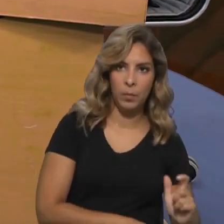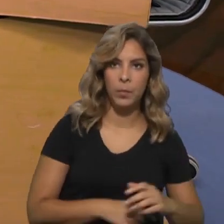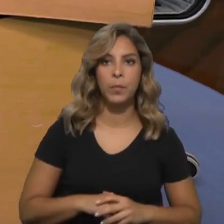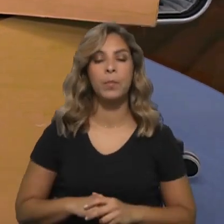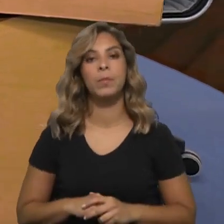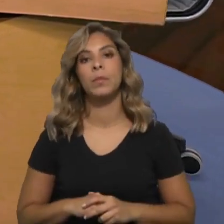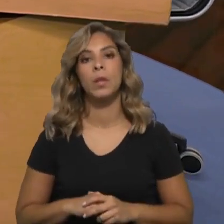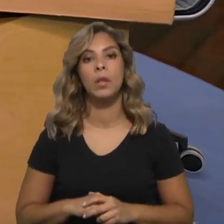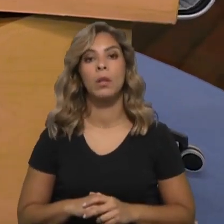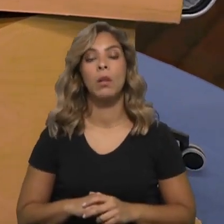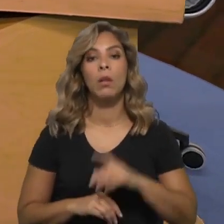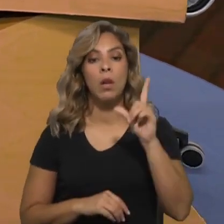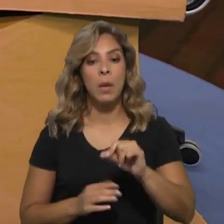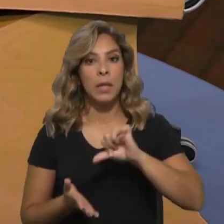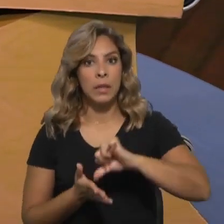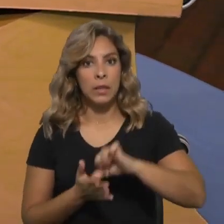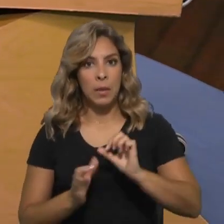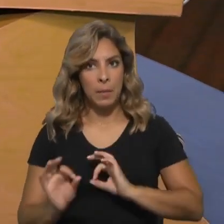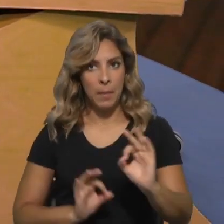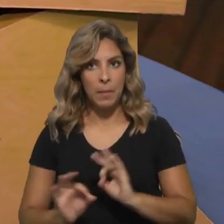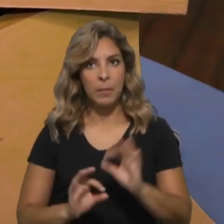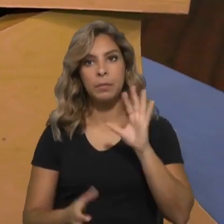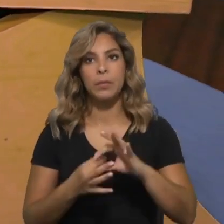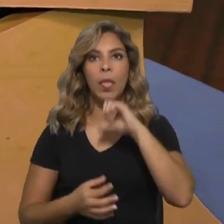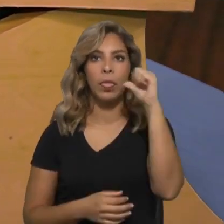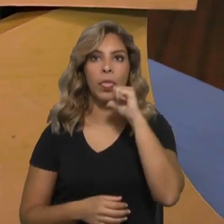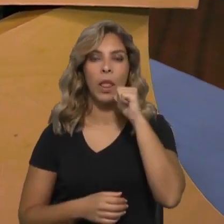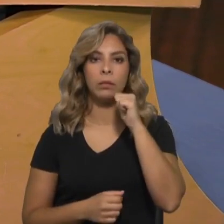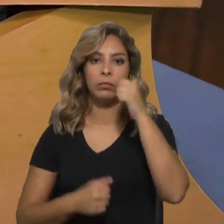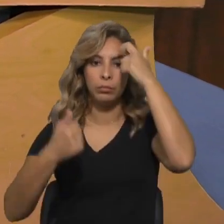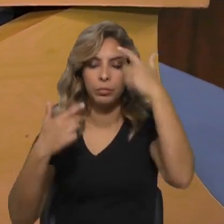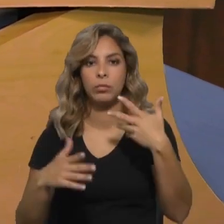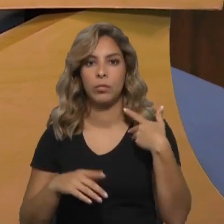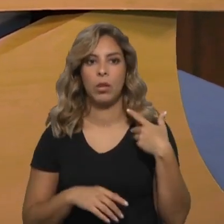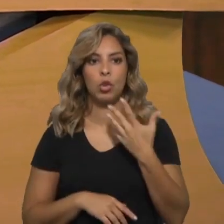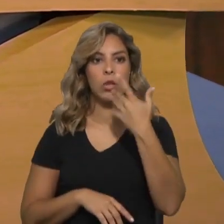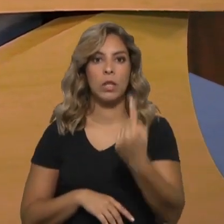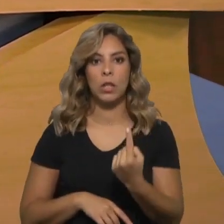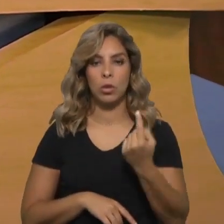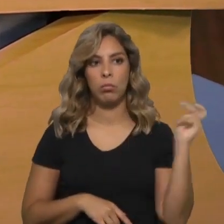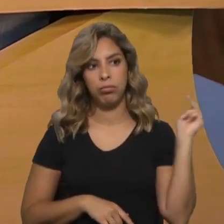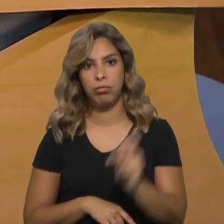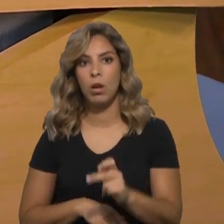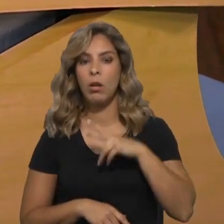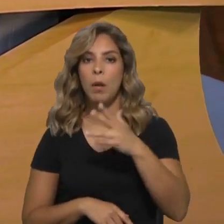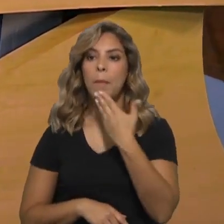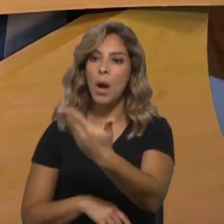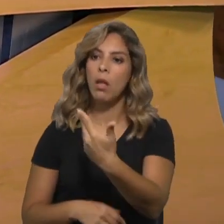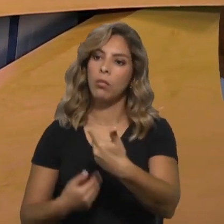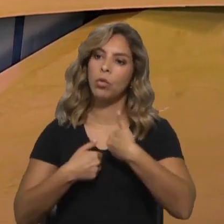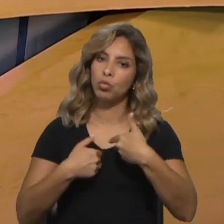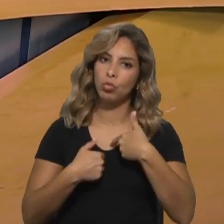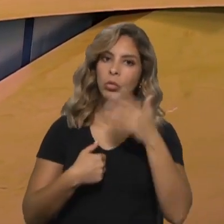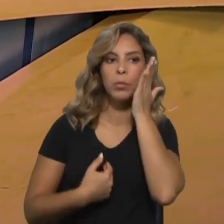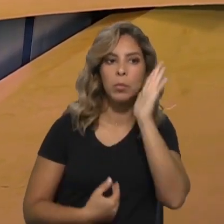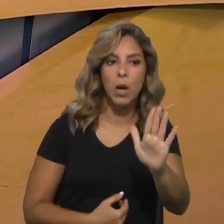estará preparado para o acolhimento de pessoas chamadas requerentes de asilo espontâneos. Isto é, aquelas pessoas que chegando a Portugal pedem asilo. E,